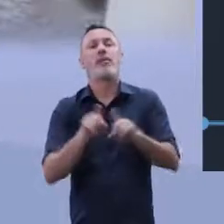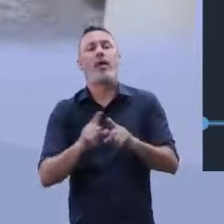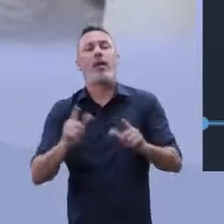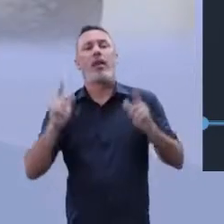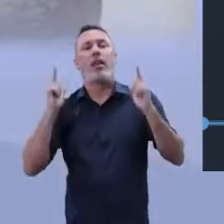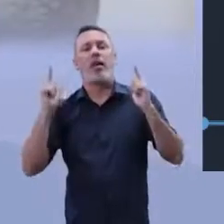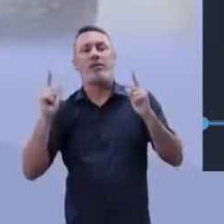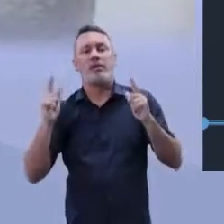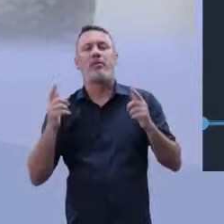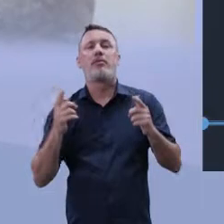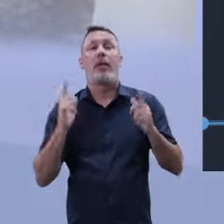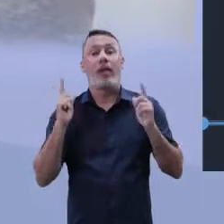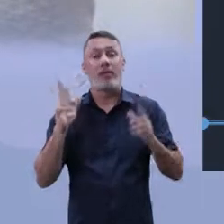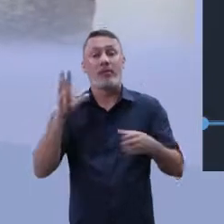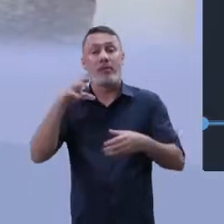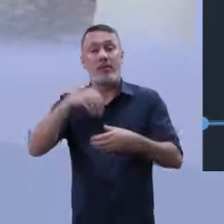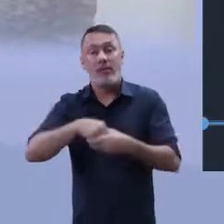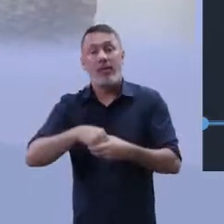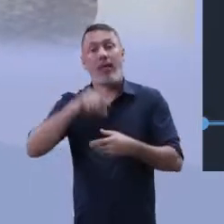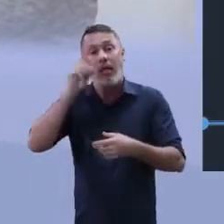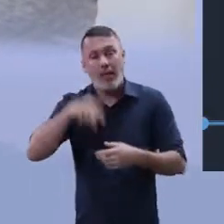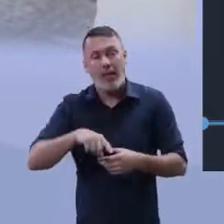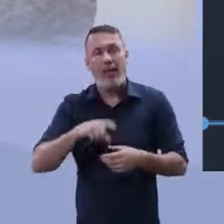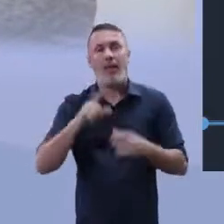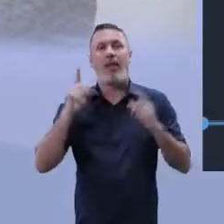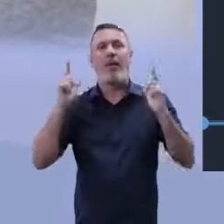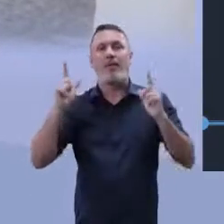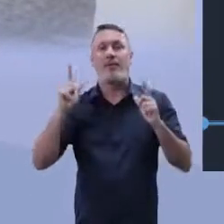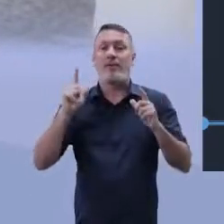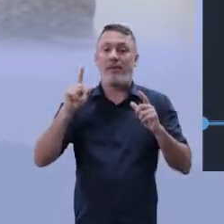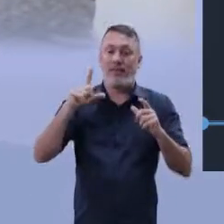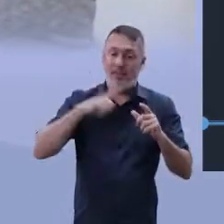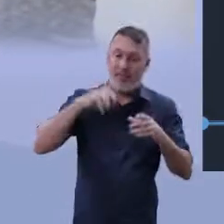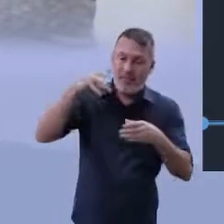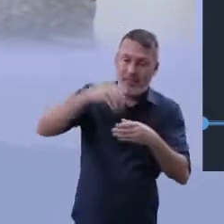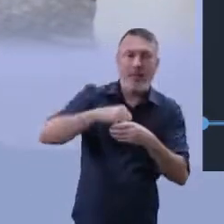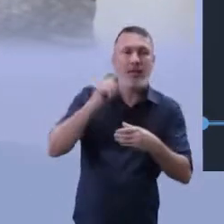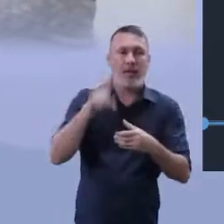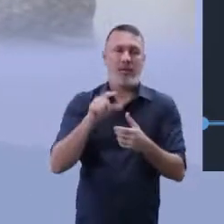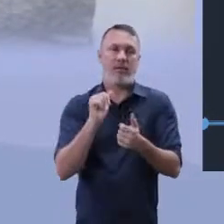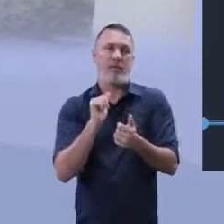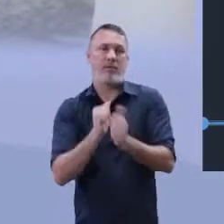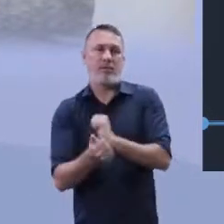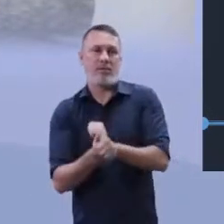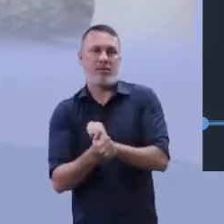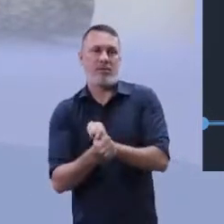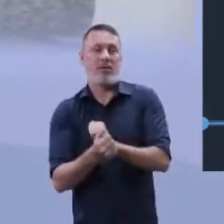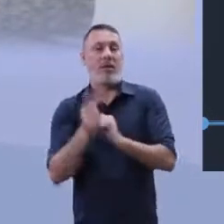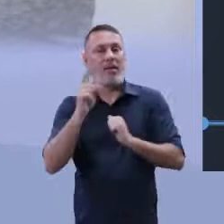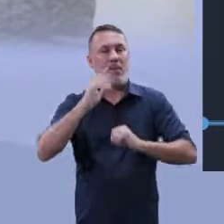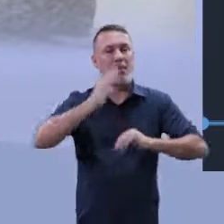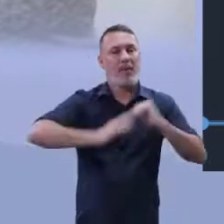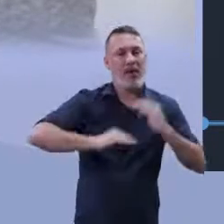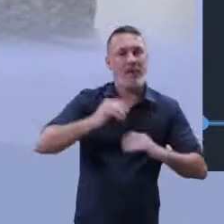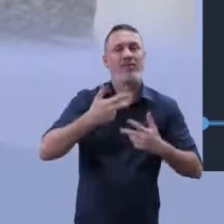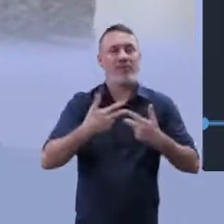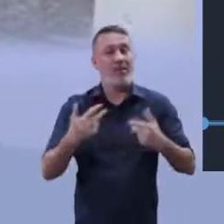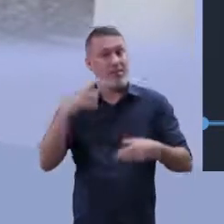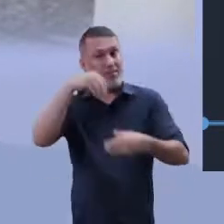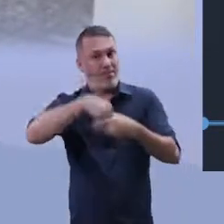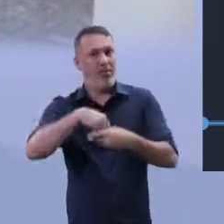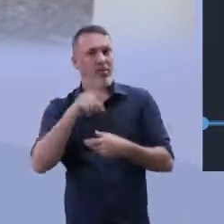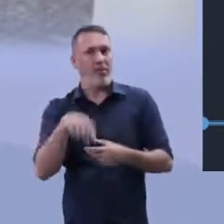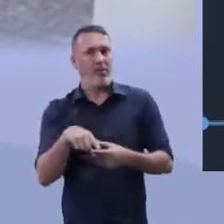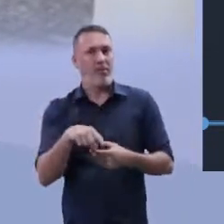lazer. Nós temos o direito ao lazer. E lazer tipifica prática